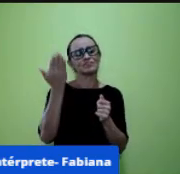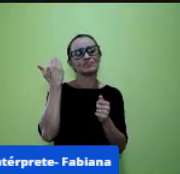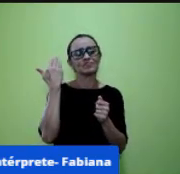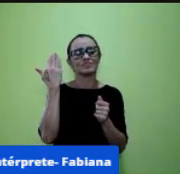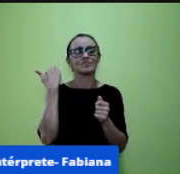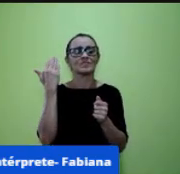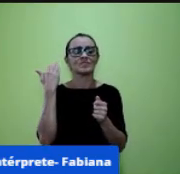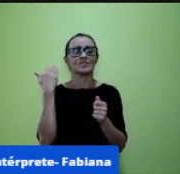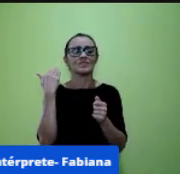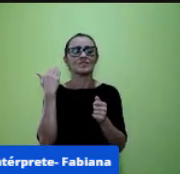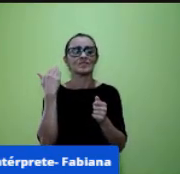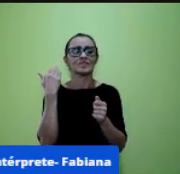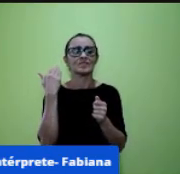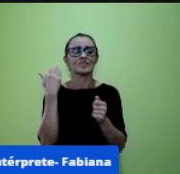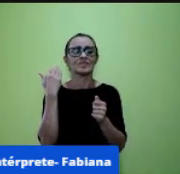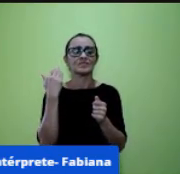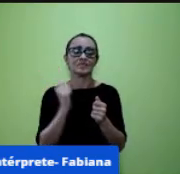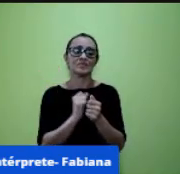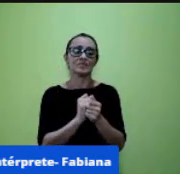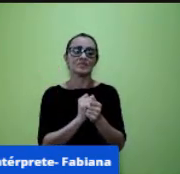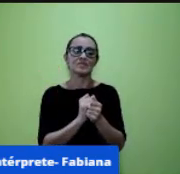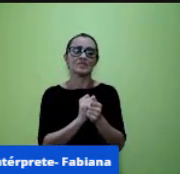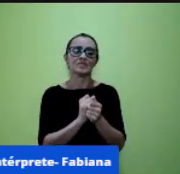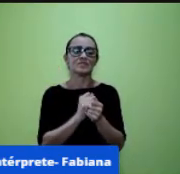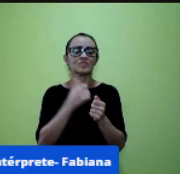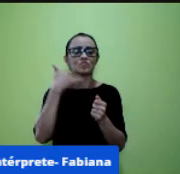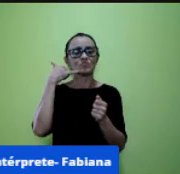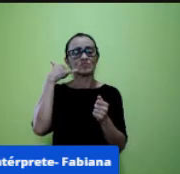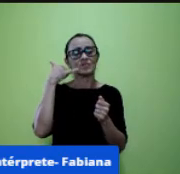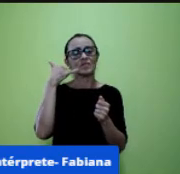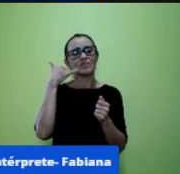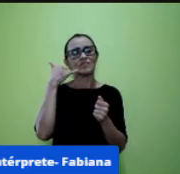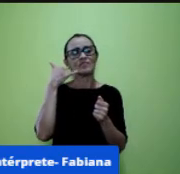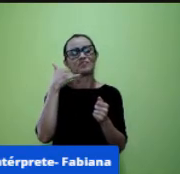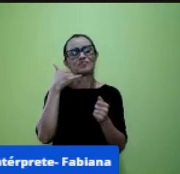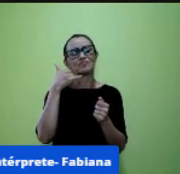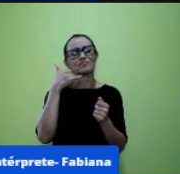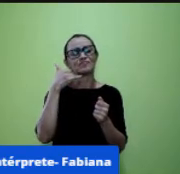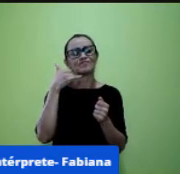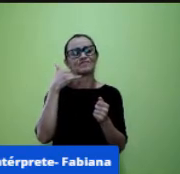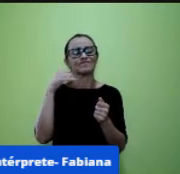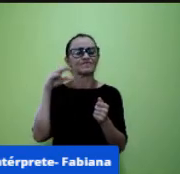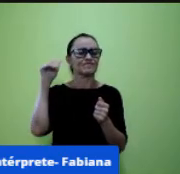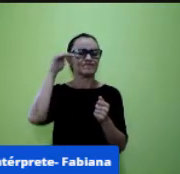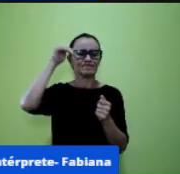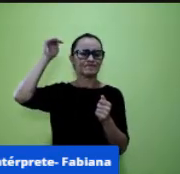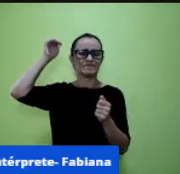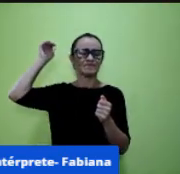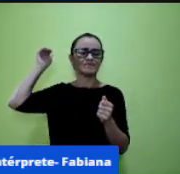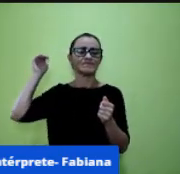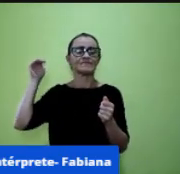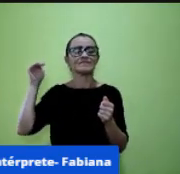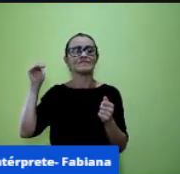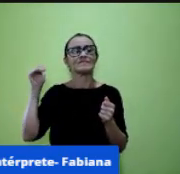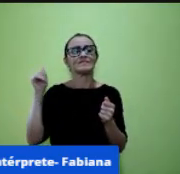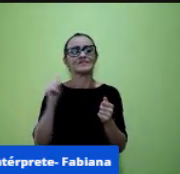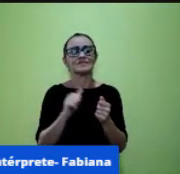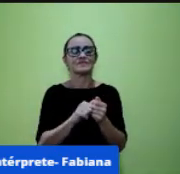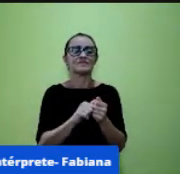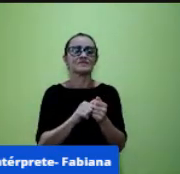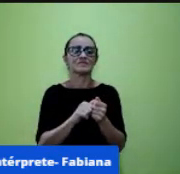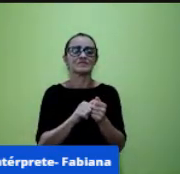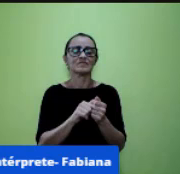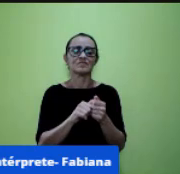era esse telefone antigo que a gente tem né com o fone